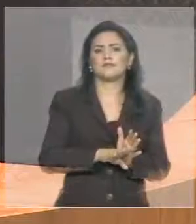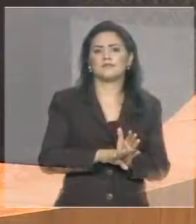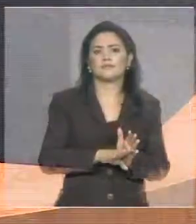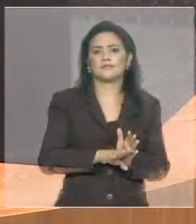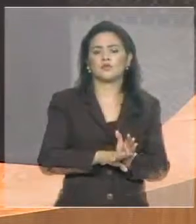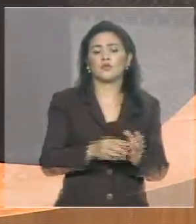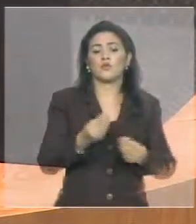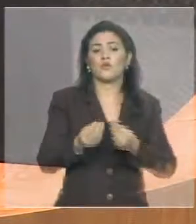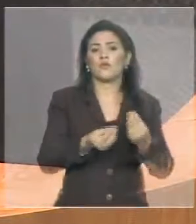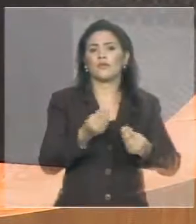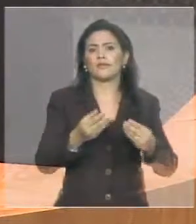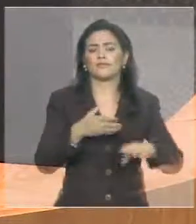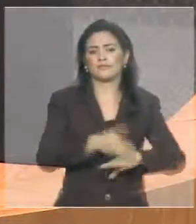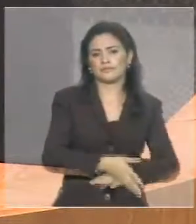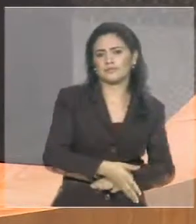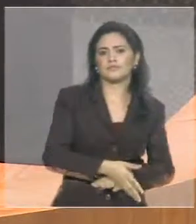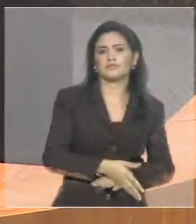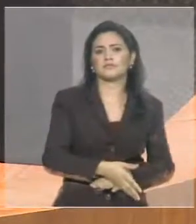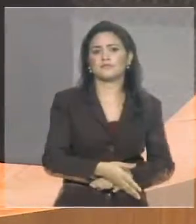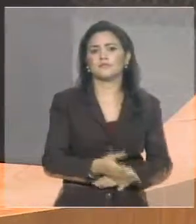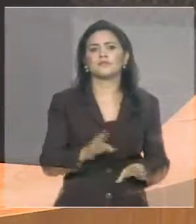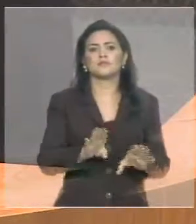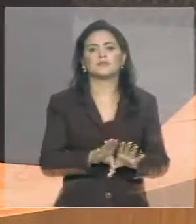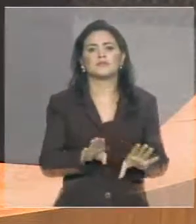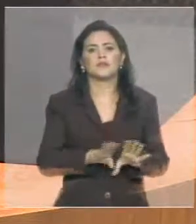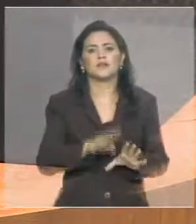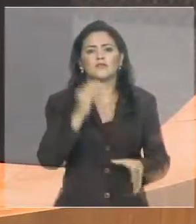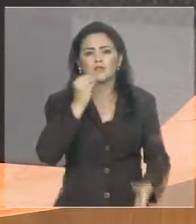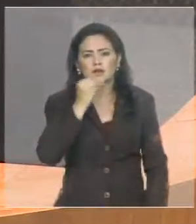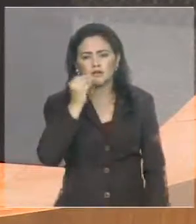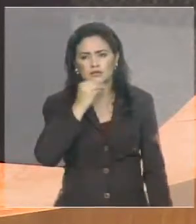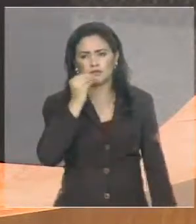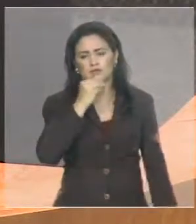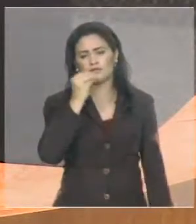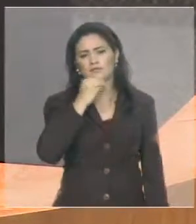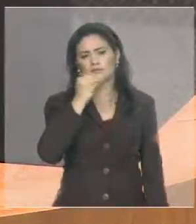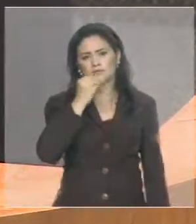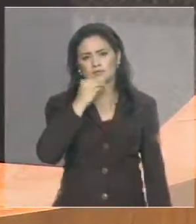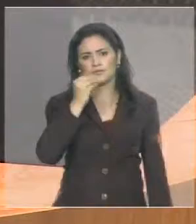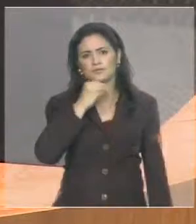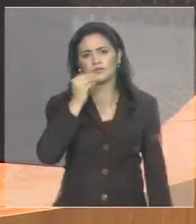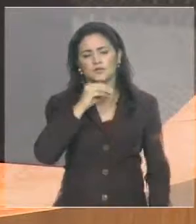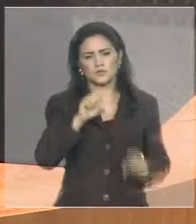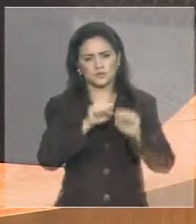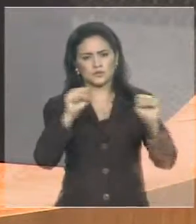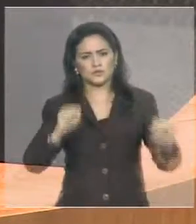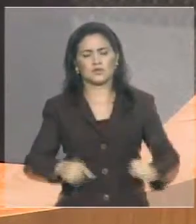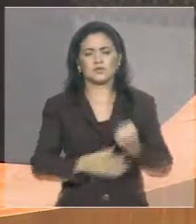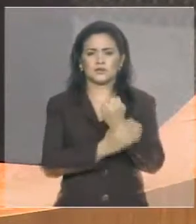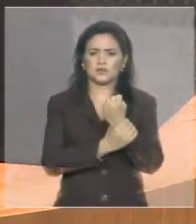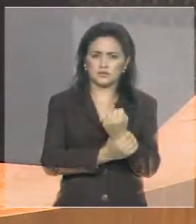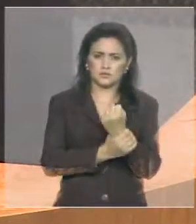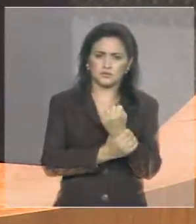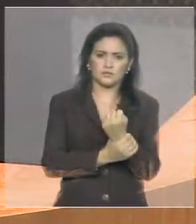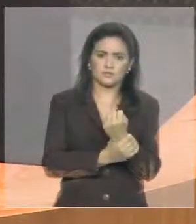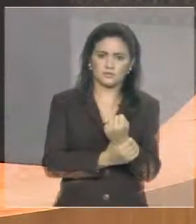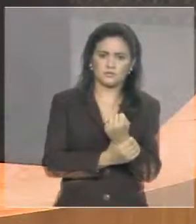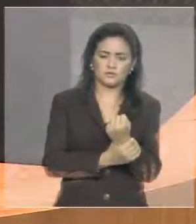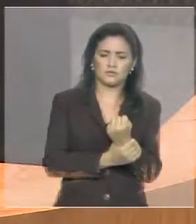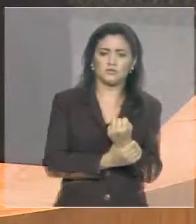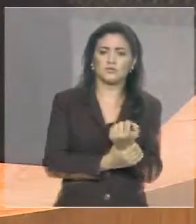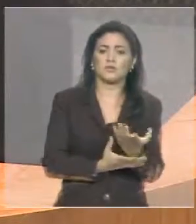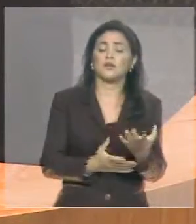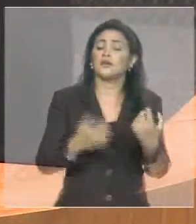processo, e aqui citou, ainda há pouco, Cabo Campos, quando fez referência à necessidade de instalar equipamentos que possam realmente ter o nosso